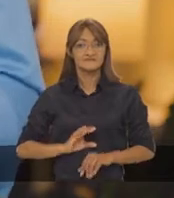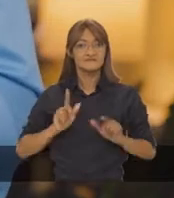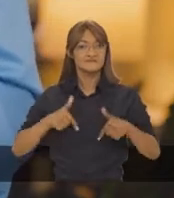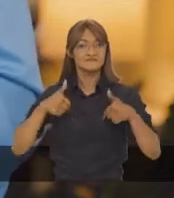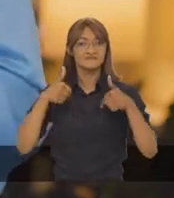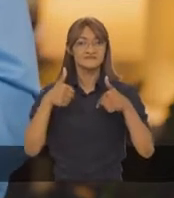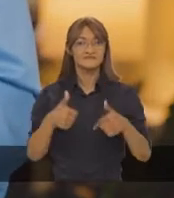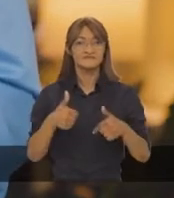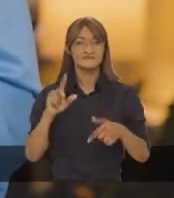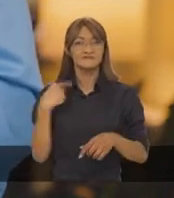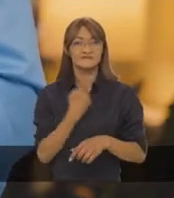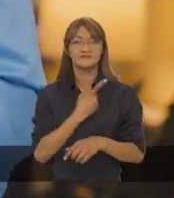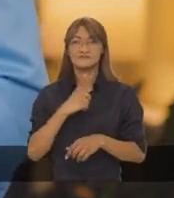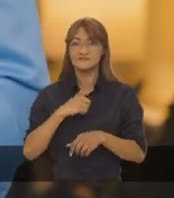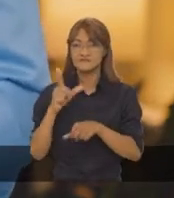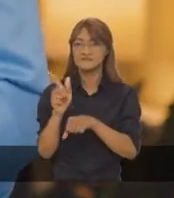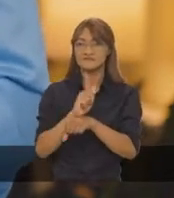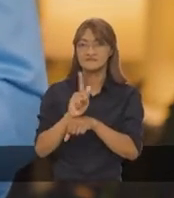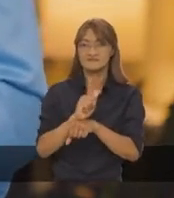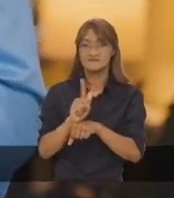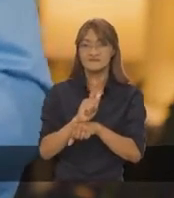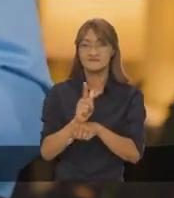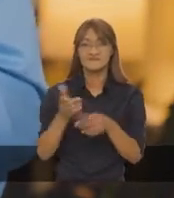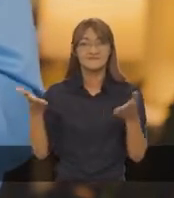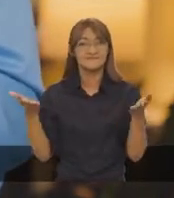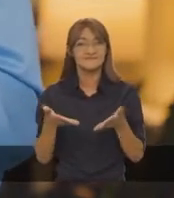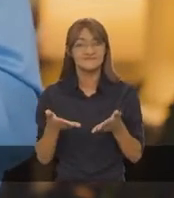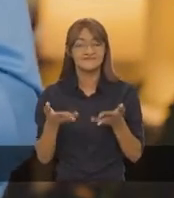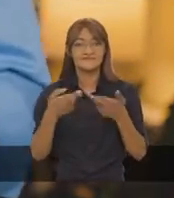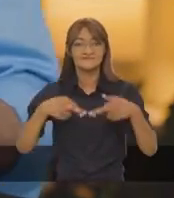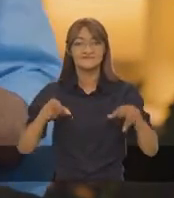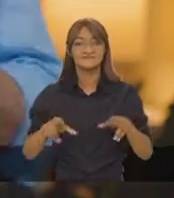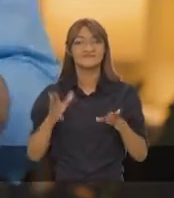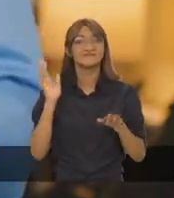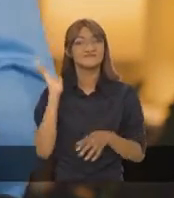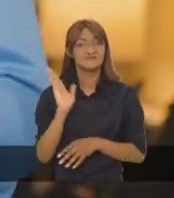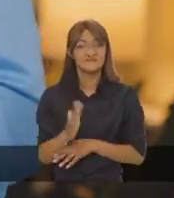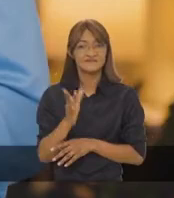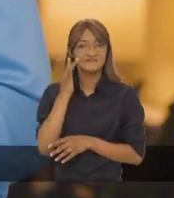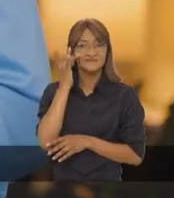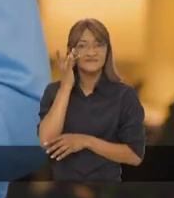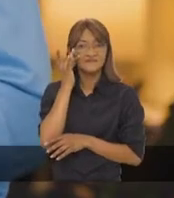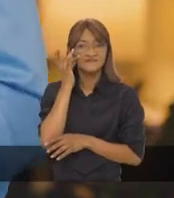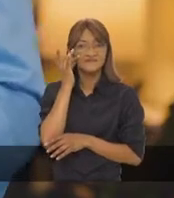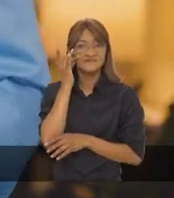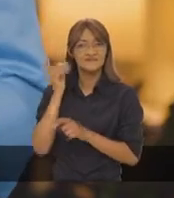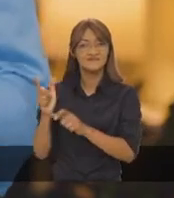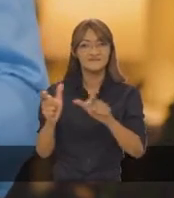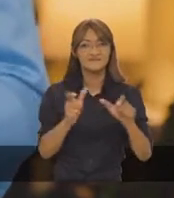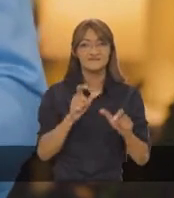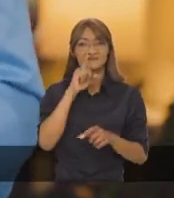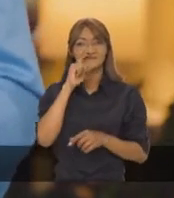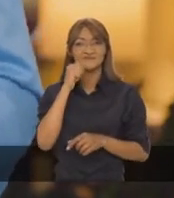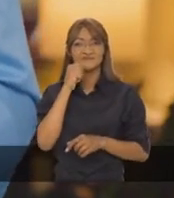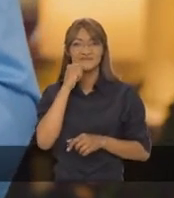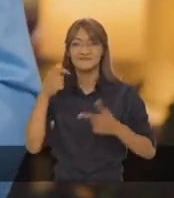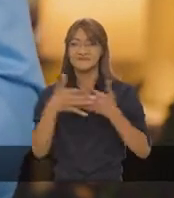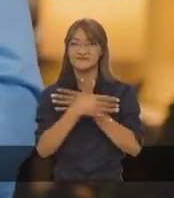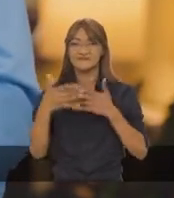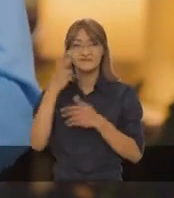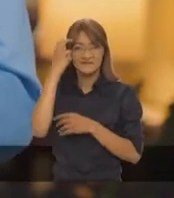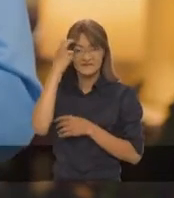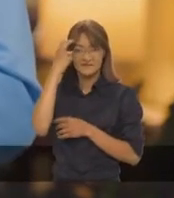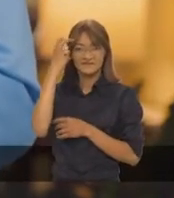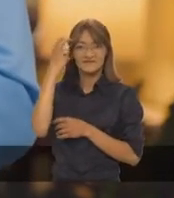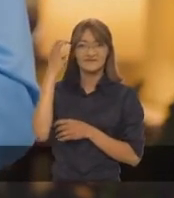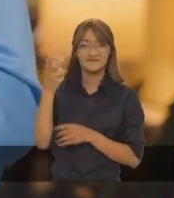que nos colocamos durante a gestão e os resultados já podem ser vistos em diversas áreas de Aracaju. É a cidade inteligente